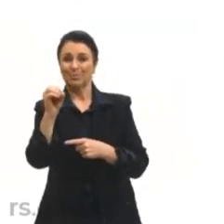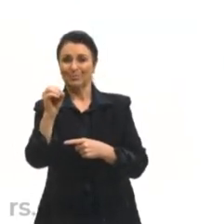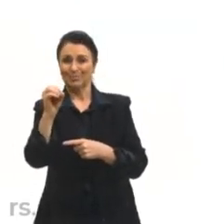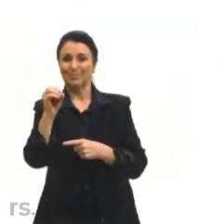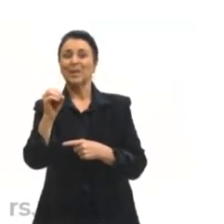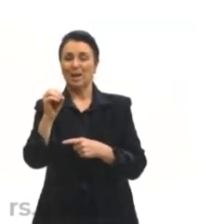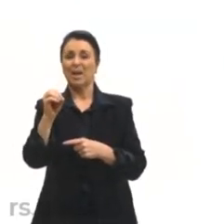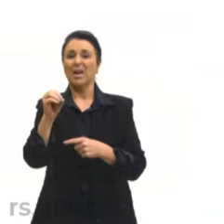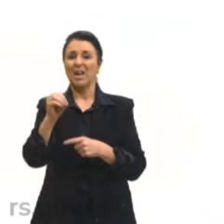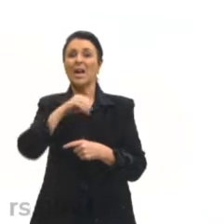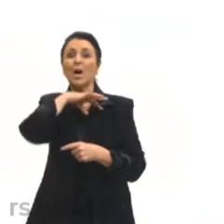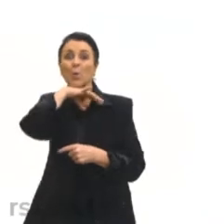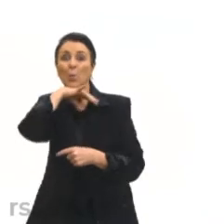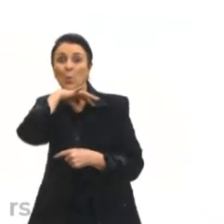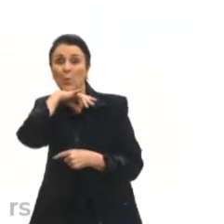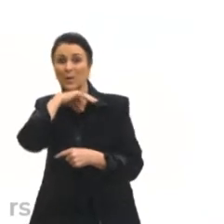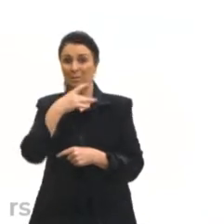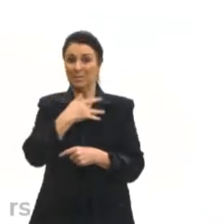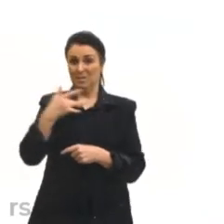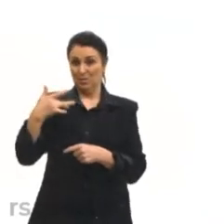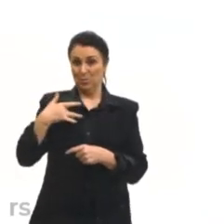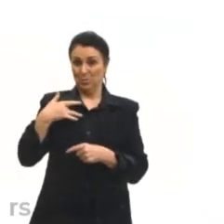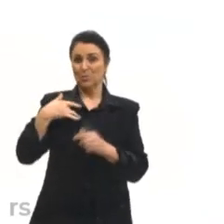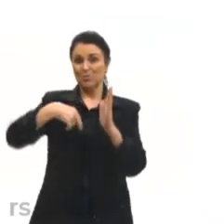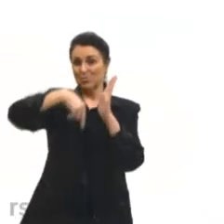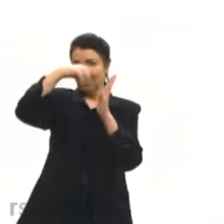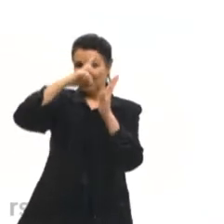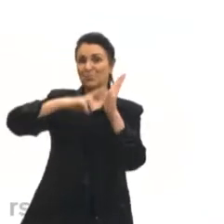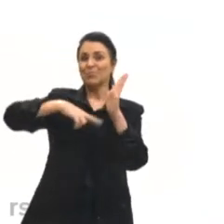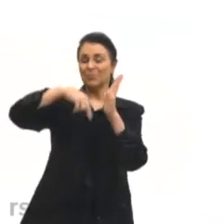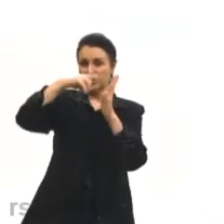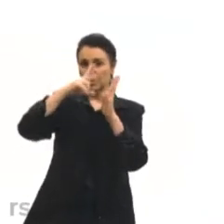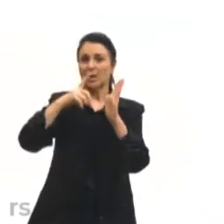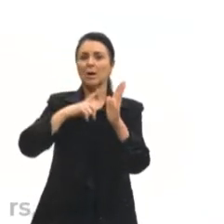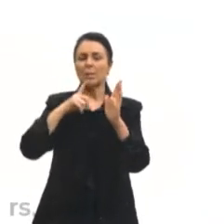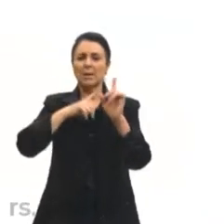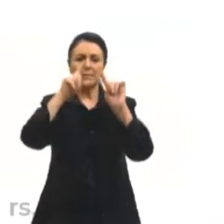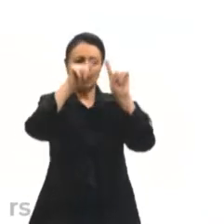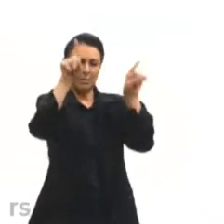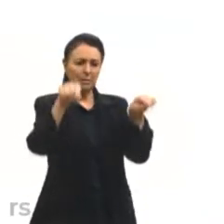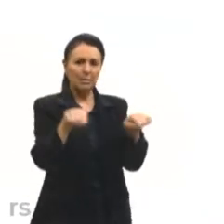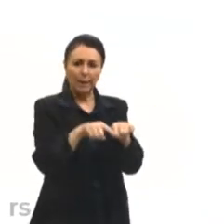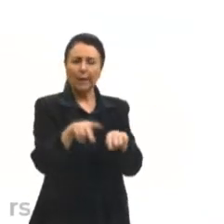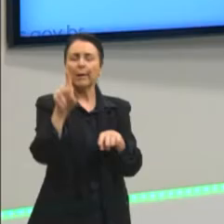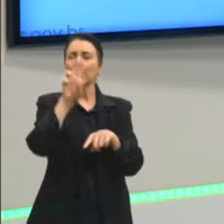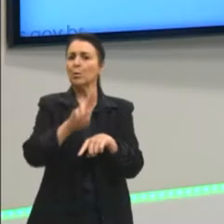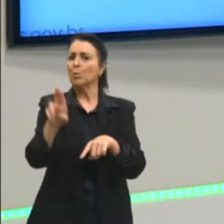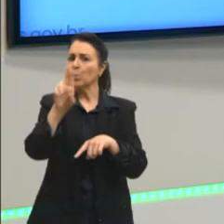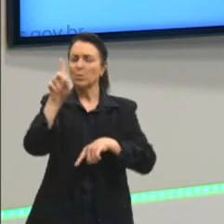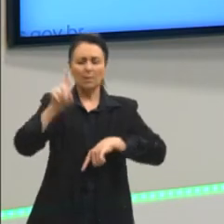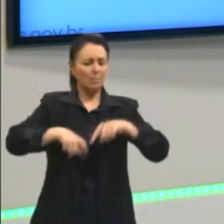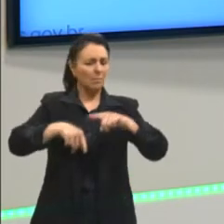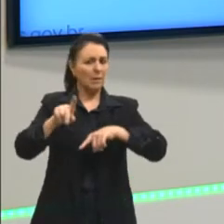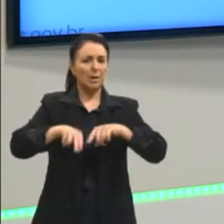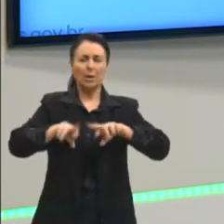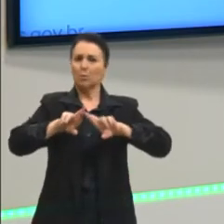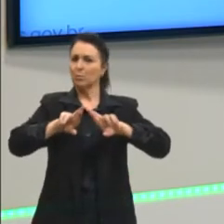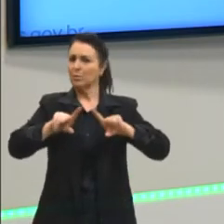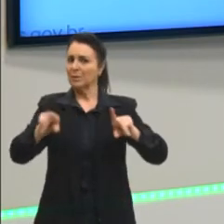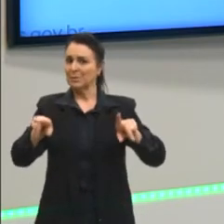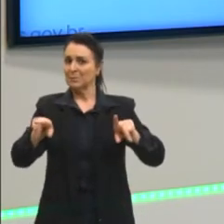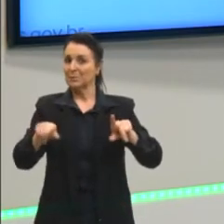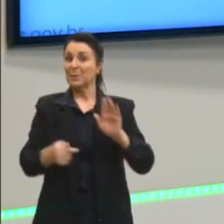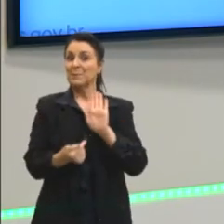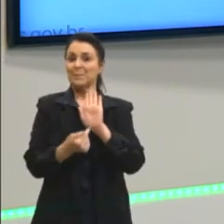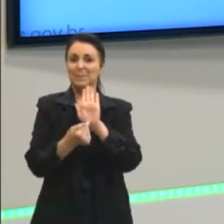maneiras de produzir pintura em telas diferentes e com materiais diferentes. Para ilustrar a nossa